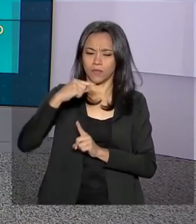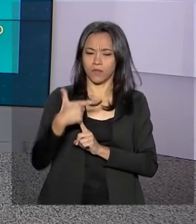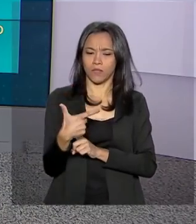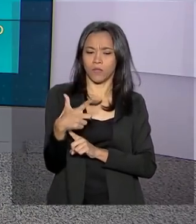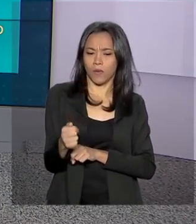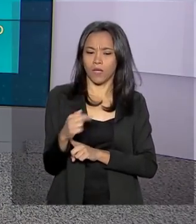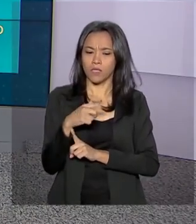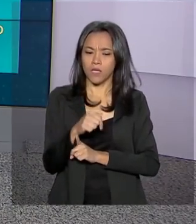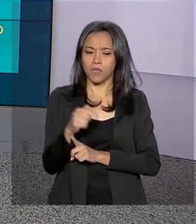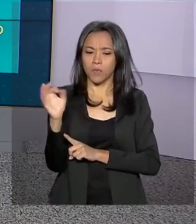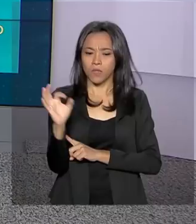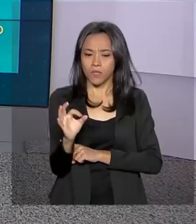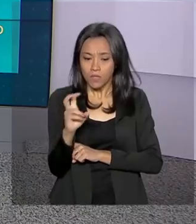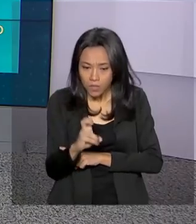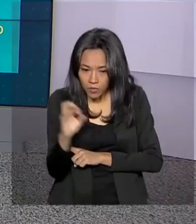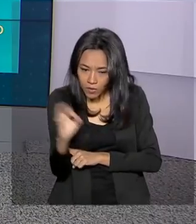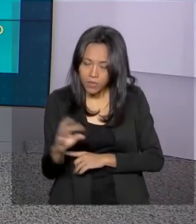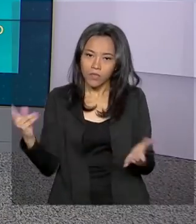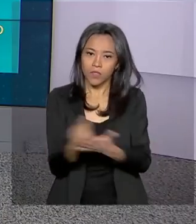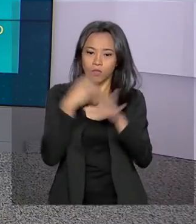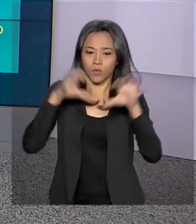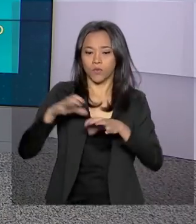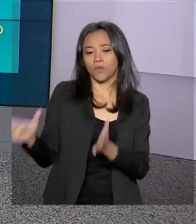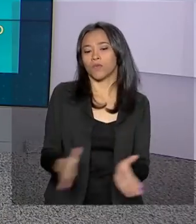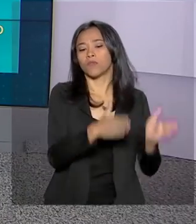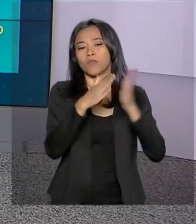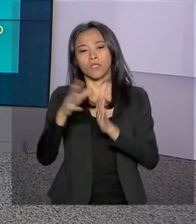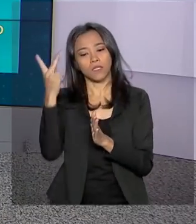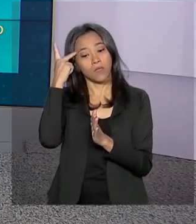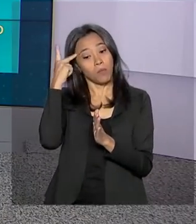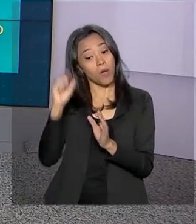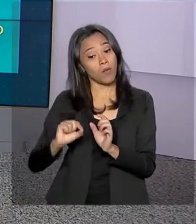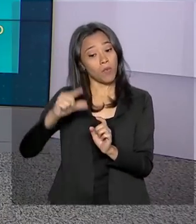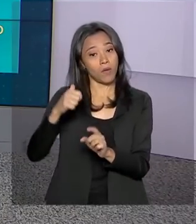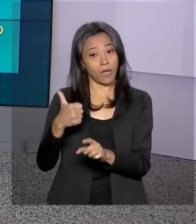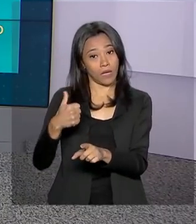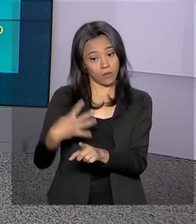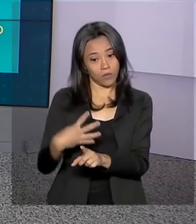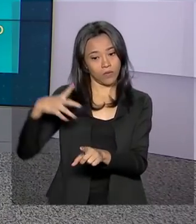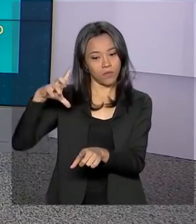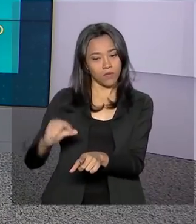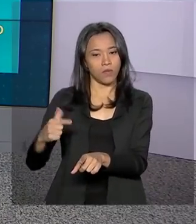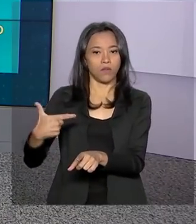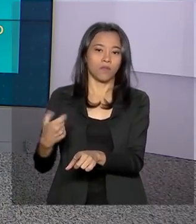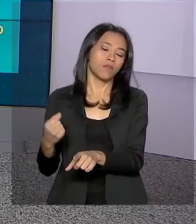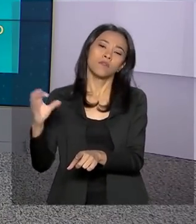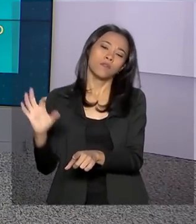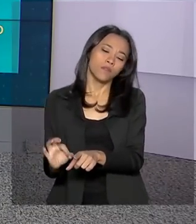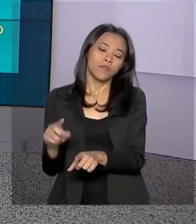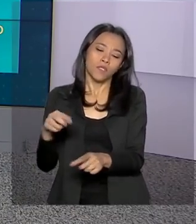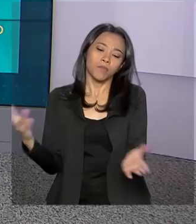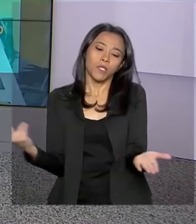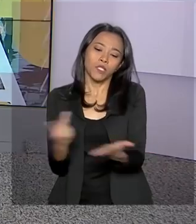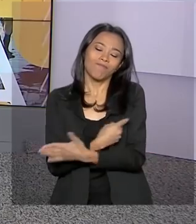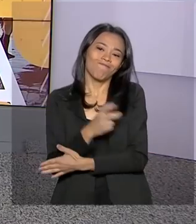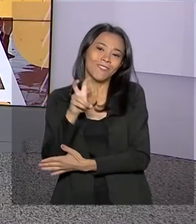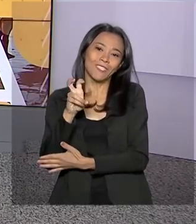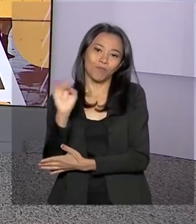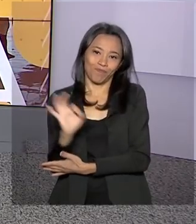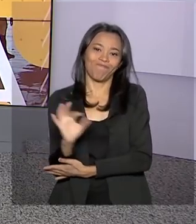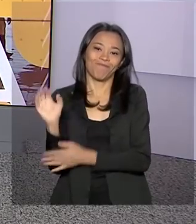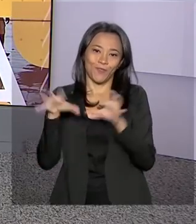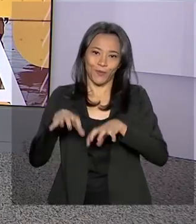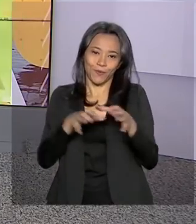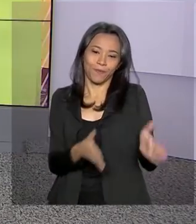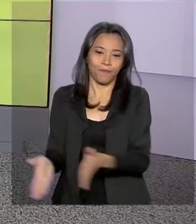de chuva. E em São Paulo, mínima de 14, máxima de 20 graus, com 5% de possibilidade de chuva. Pela primeira vez,